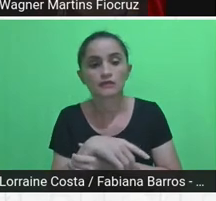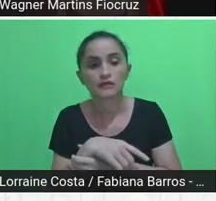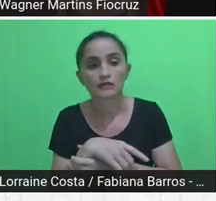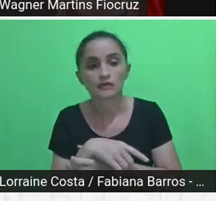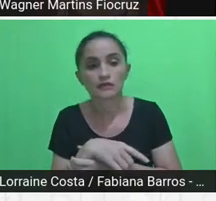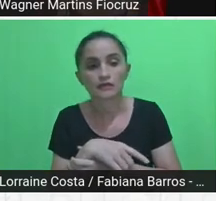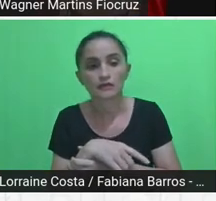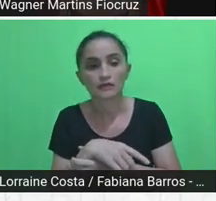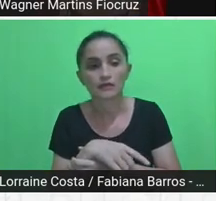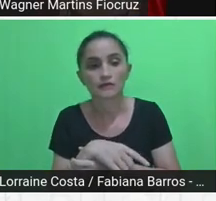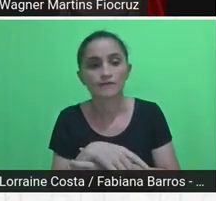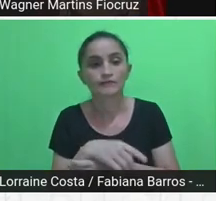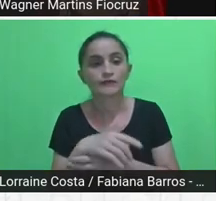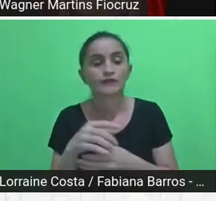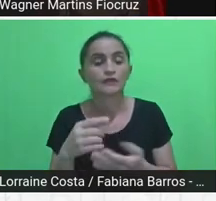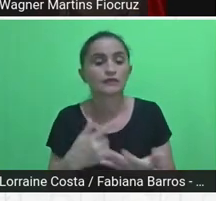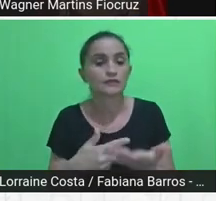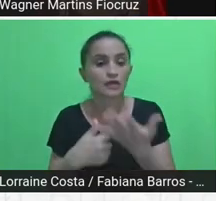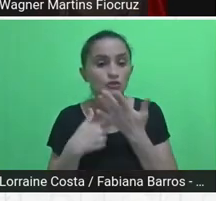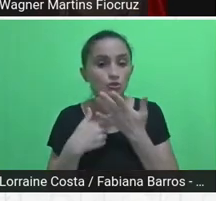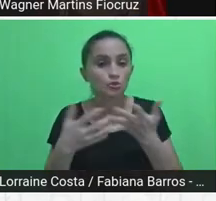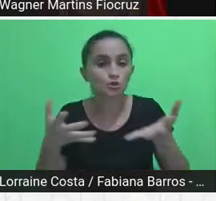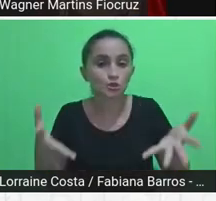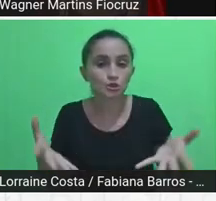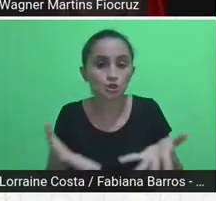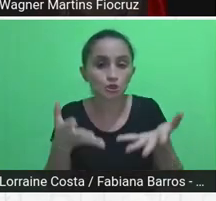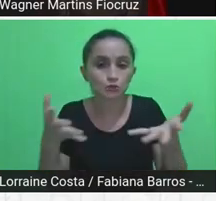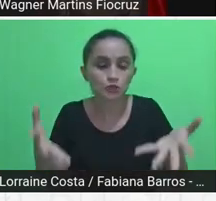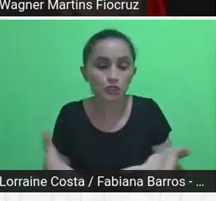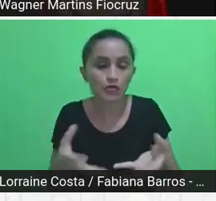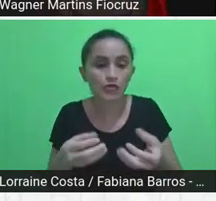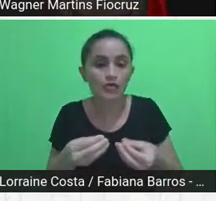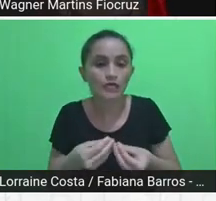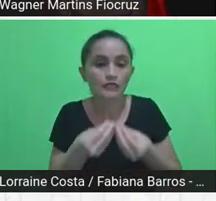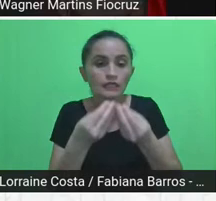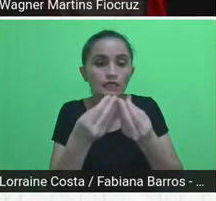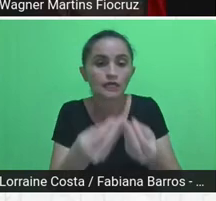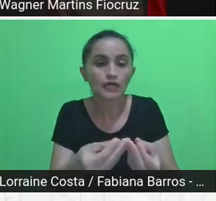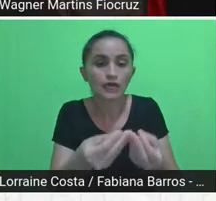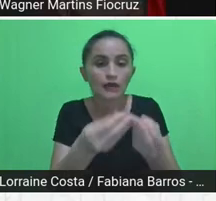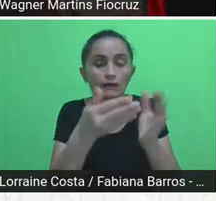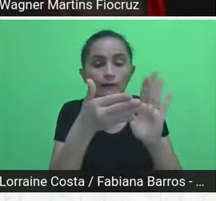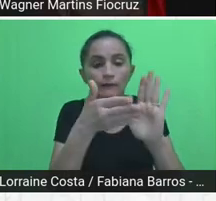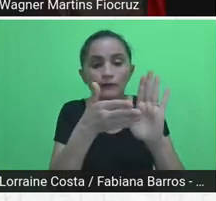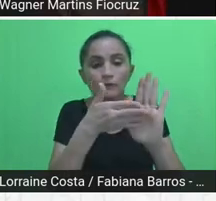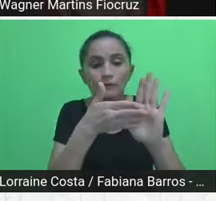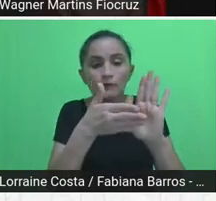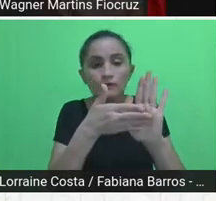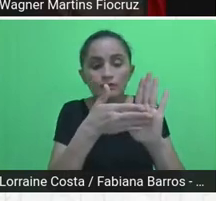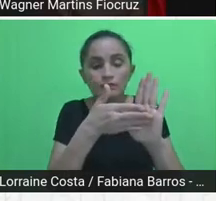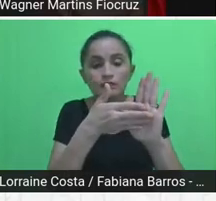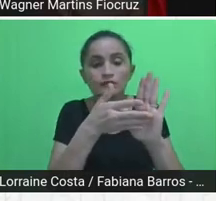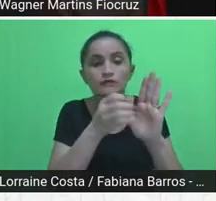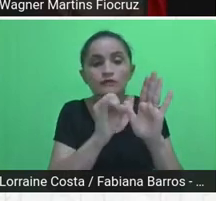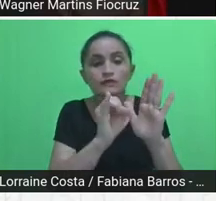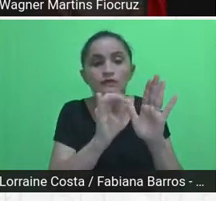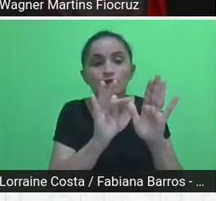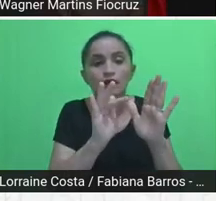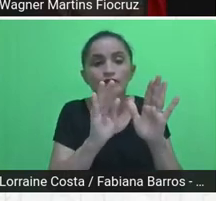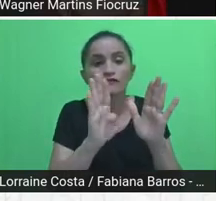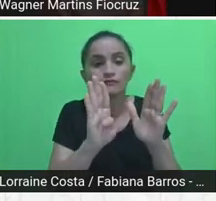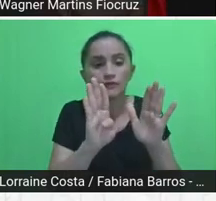nos estimulou a levar uma proposta para o EFB de a gente